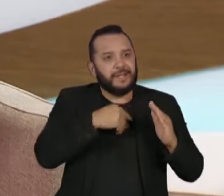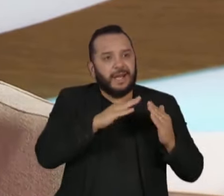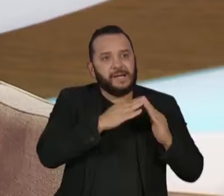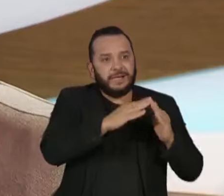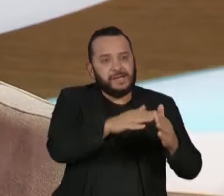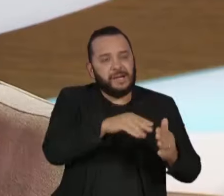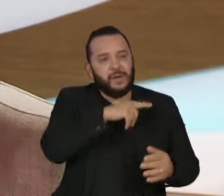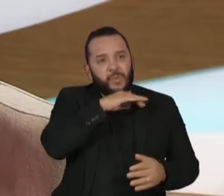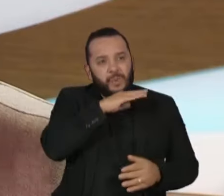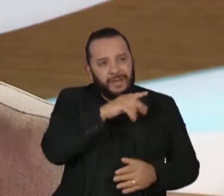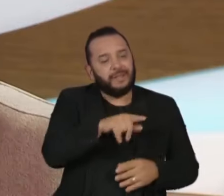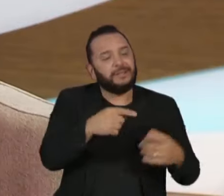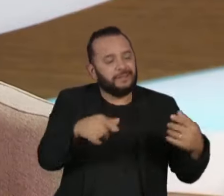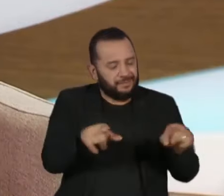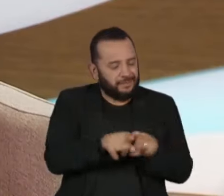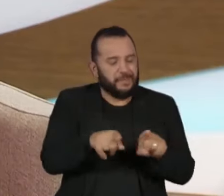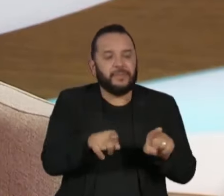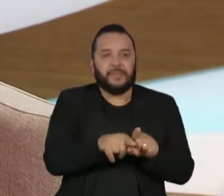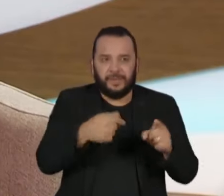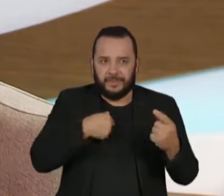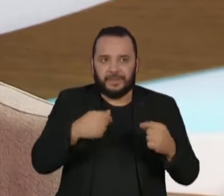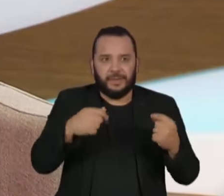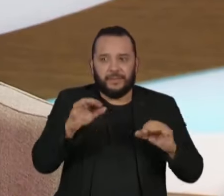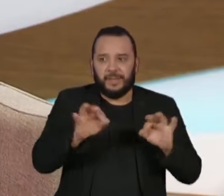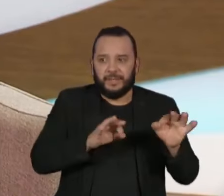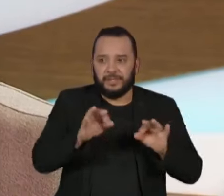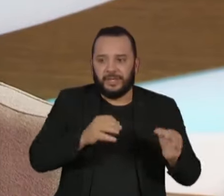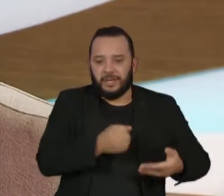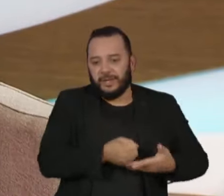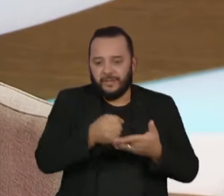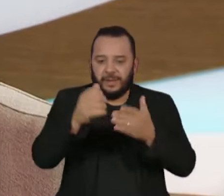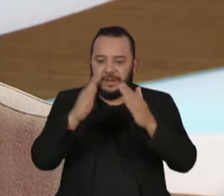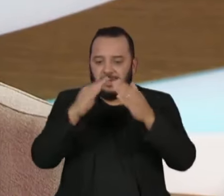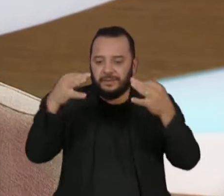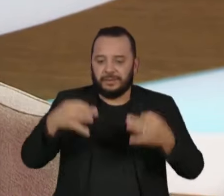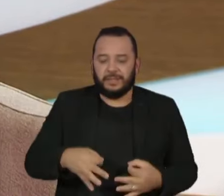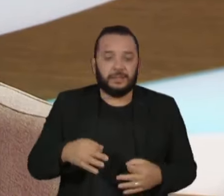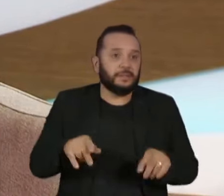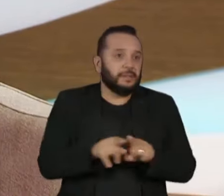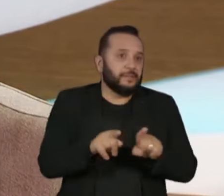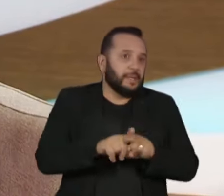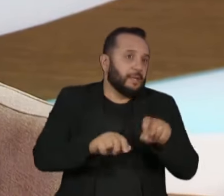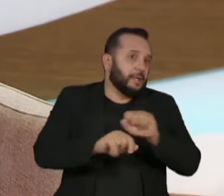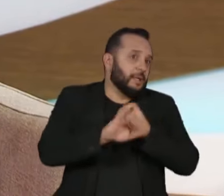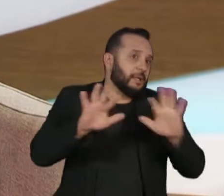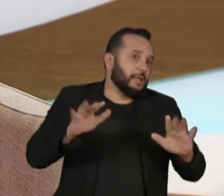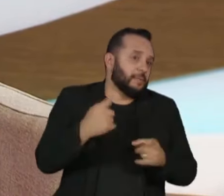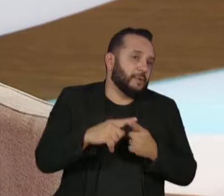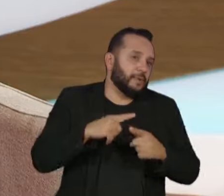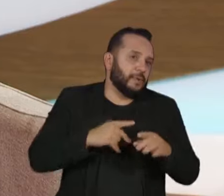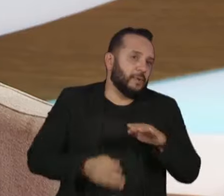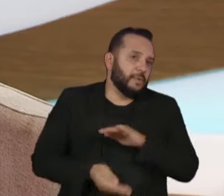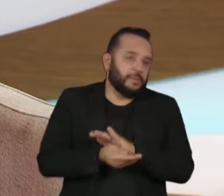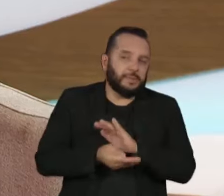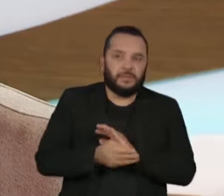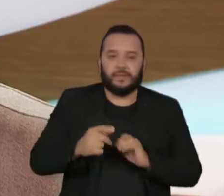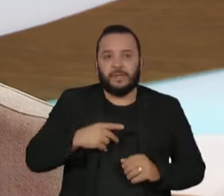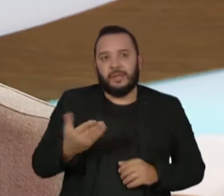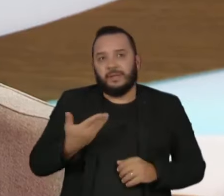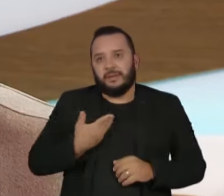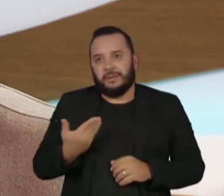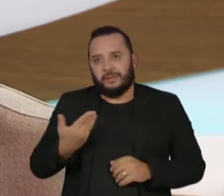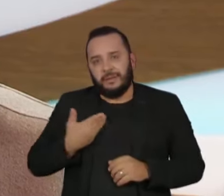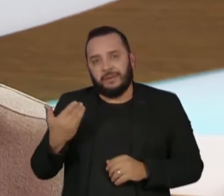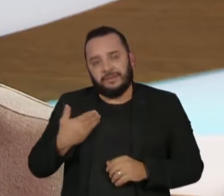se planejar. Segunda coisa, trazer transparência. Essa é uma área que tem muita corrupção, tem muito aquilo de falei com o amigo do amigo do